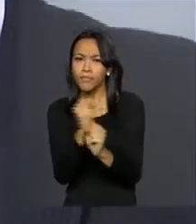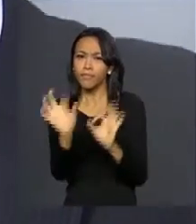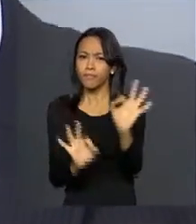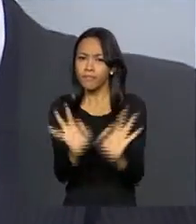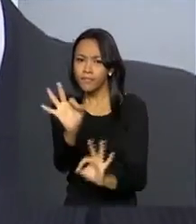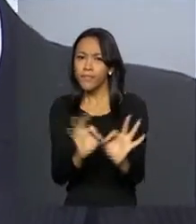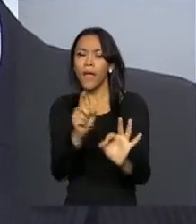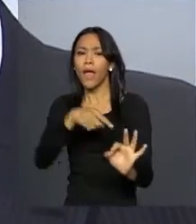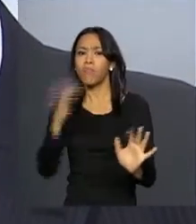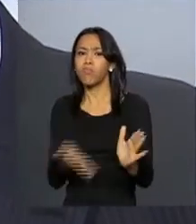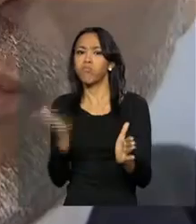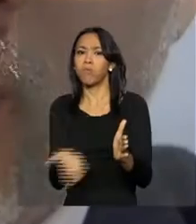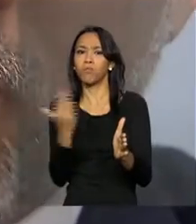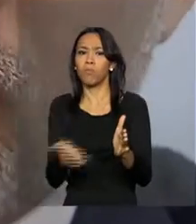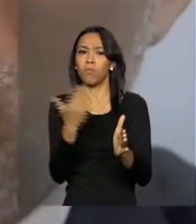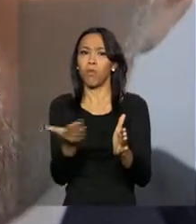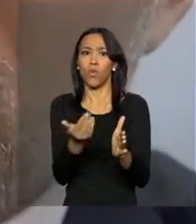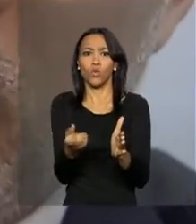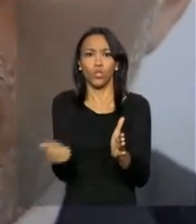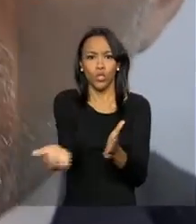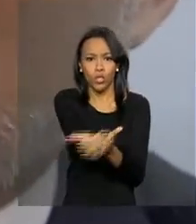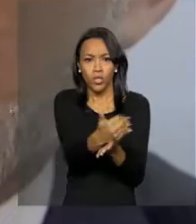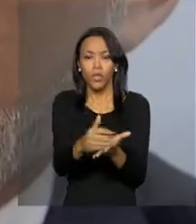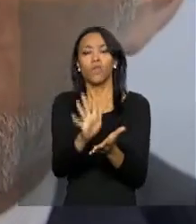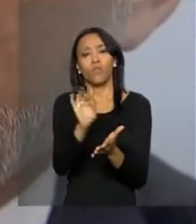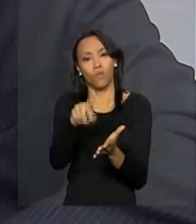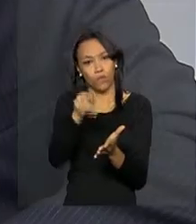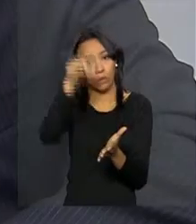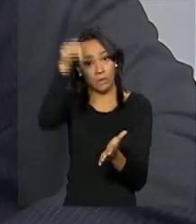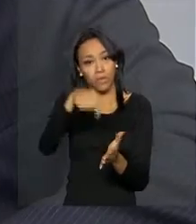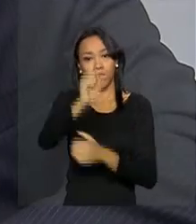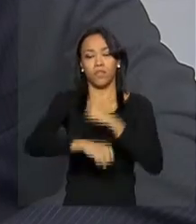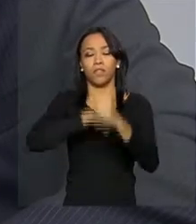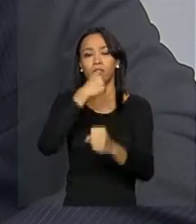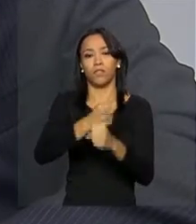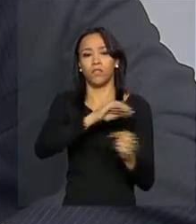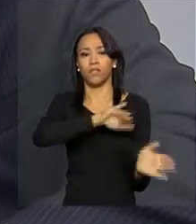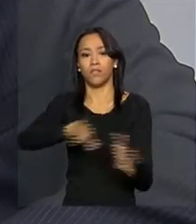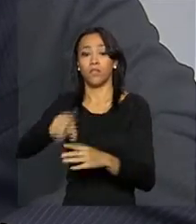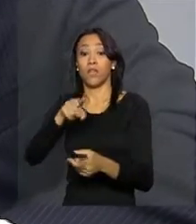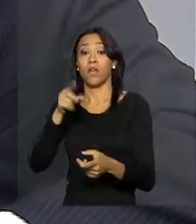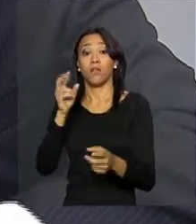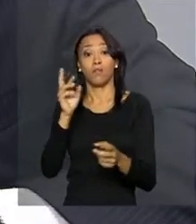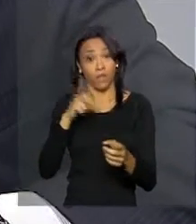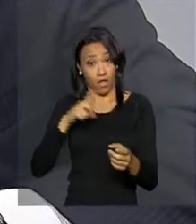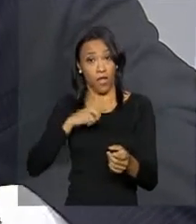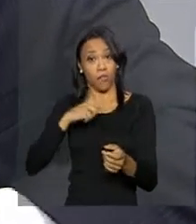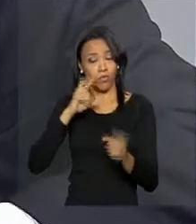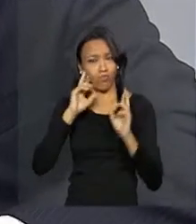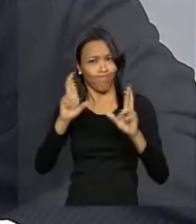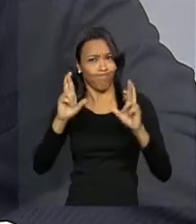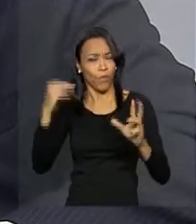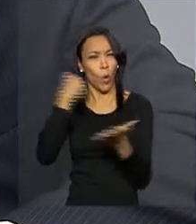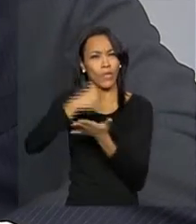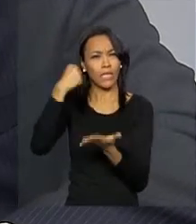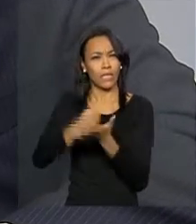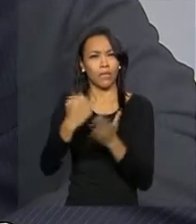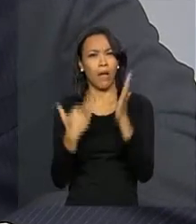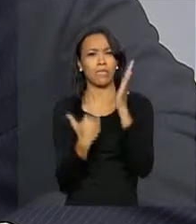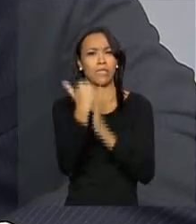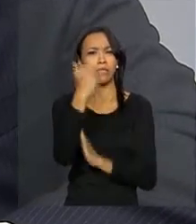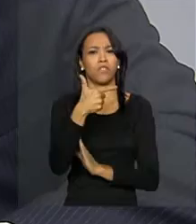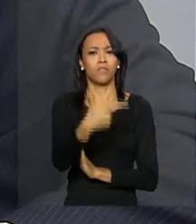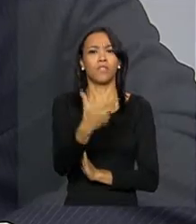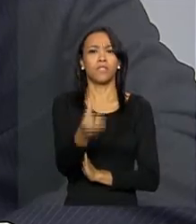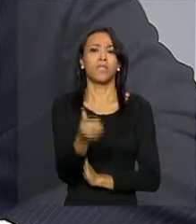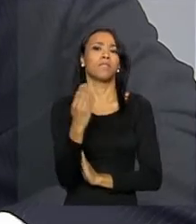expectativa é movimentar o maior volume de recursos neste ano. Temos uma expectativa de contratação em todo ano acima